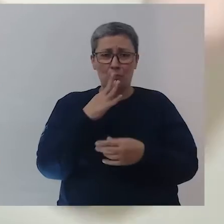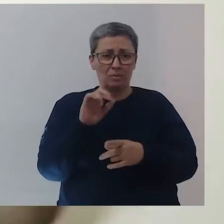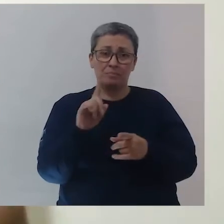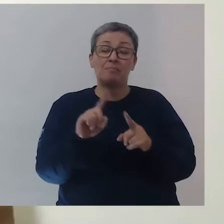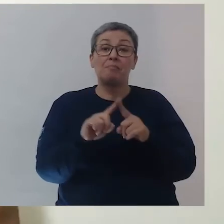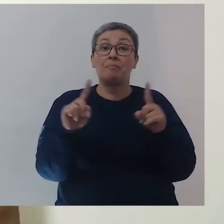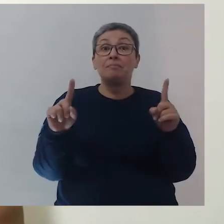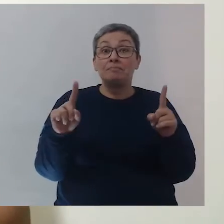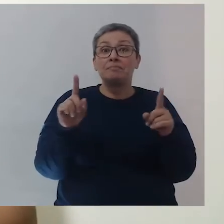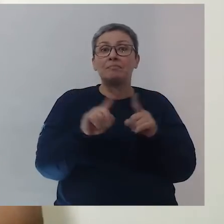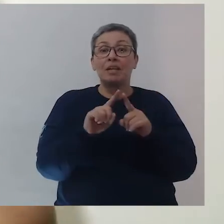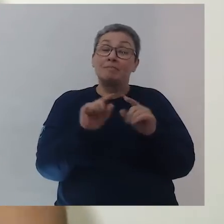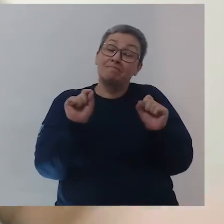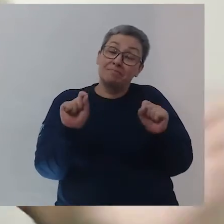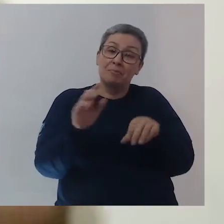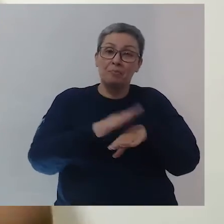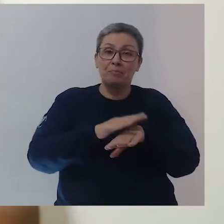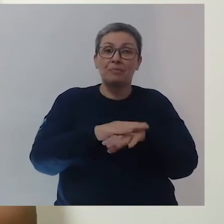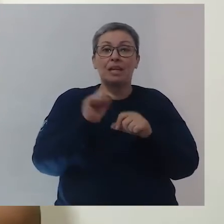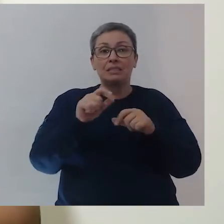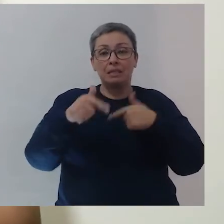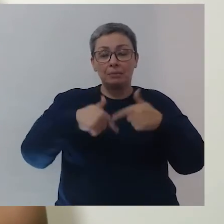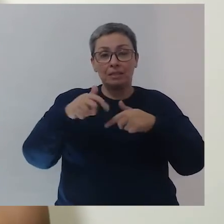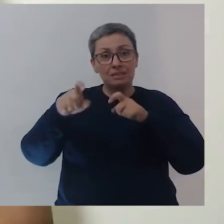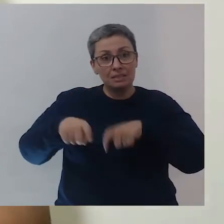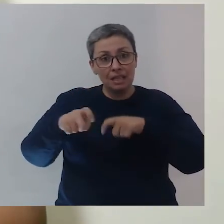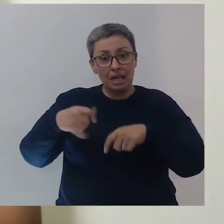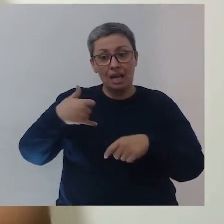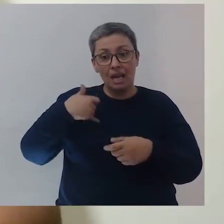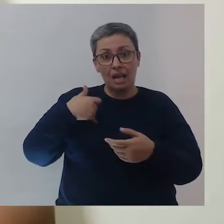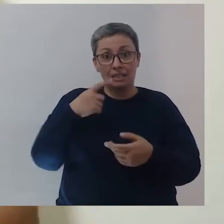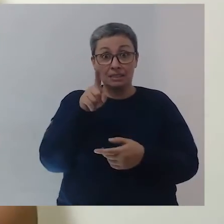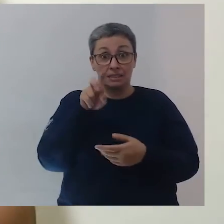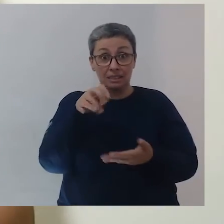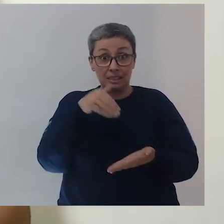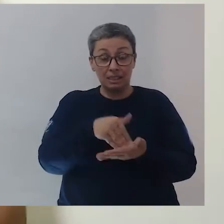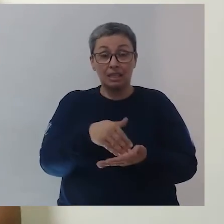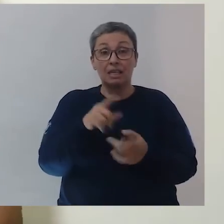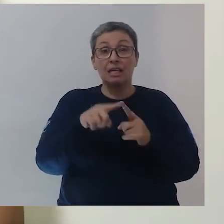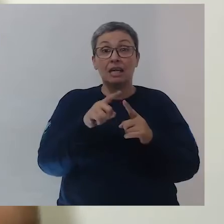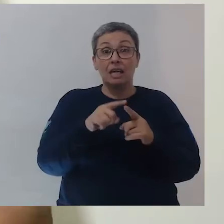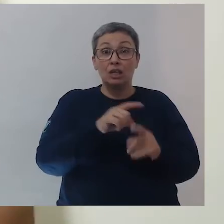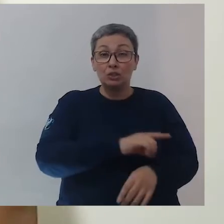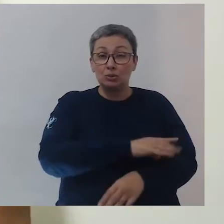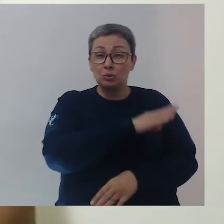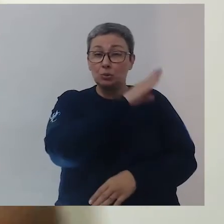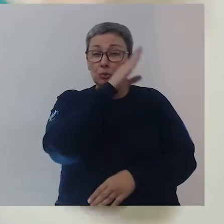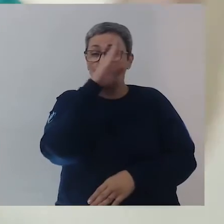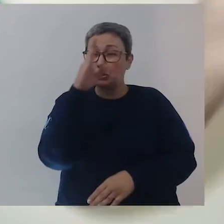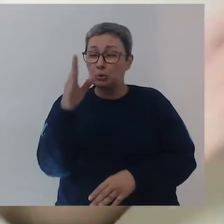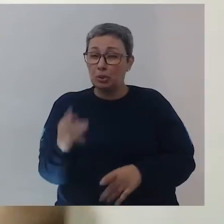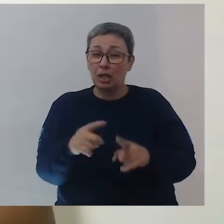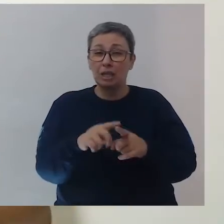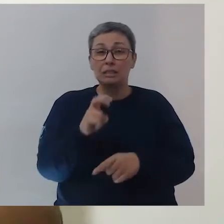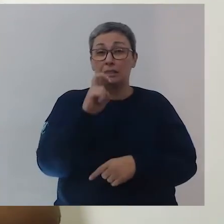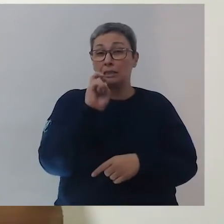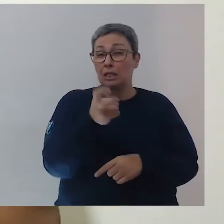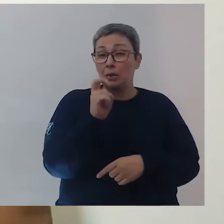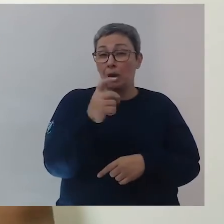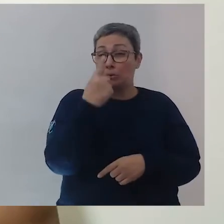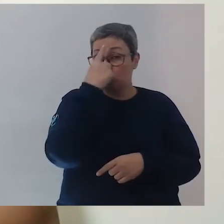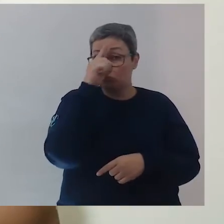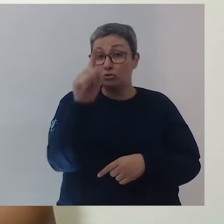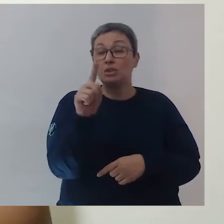Mas, enfim, faz parte. Trabalhei na roça até os 15 anos de idade. Trabalhei dia de serviço na roça o dia inteiro por 5 reais.